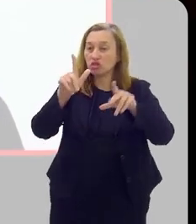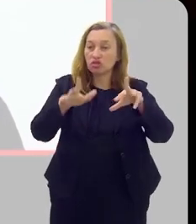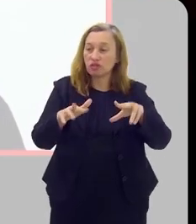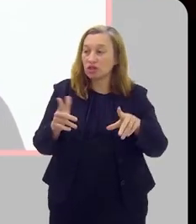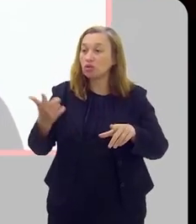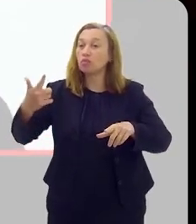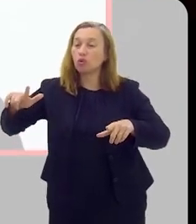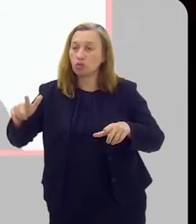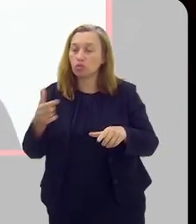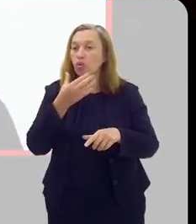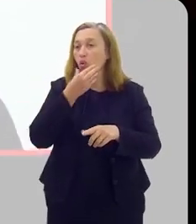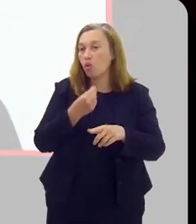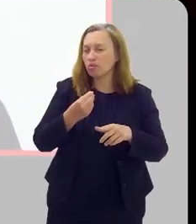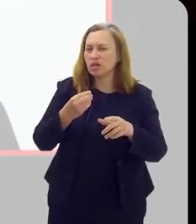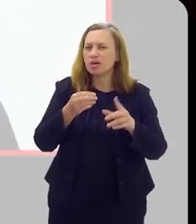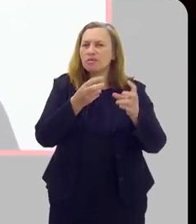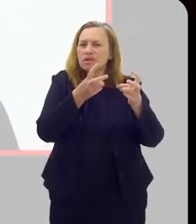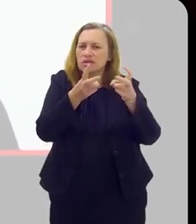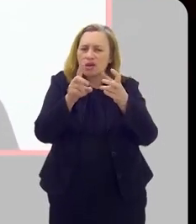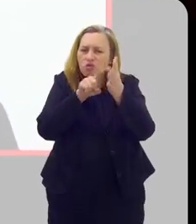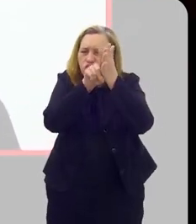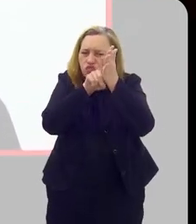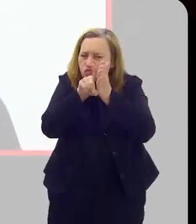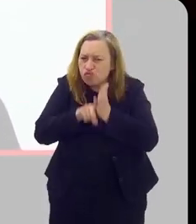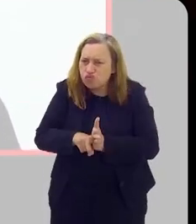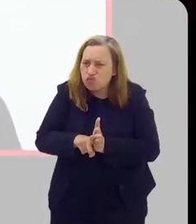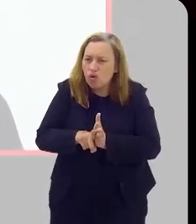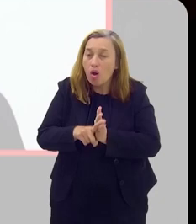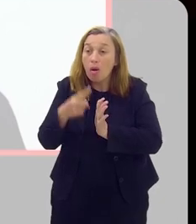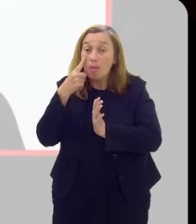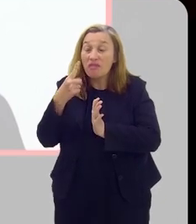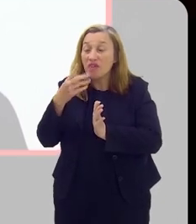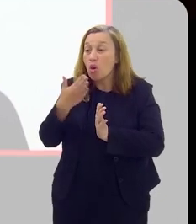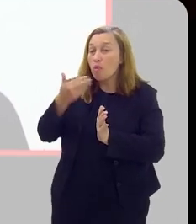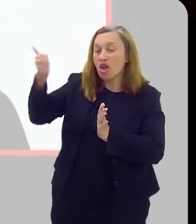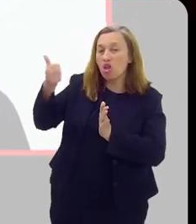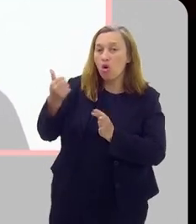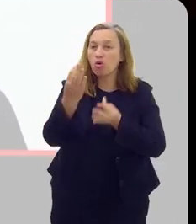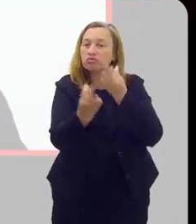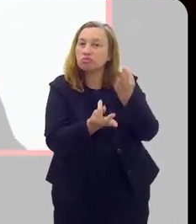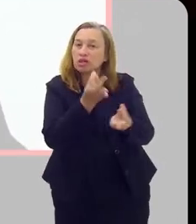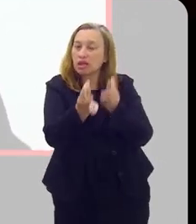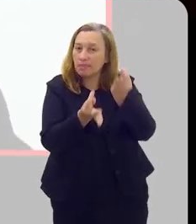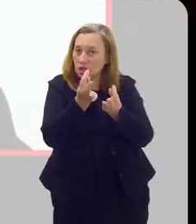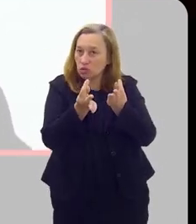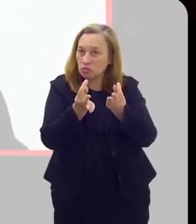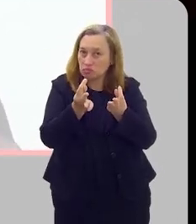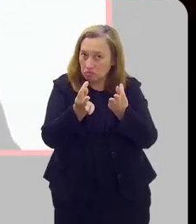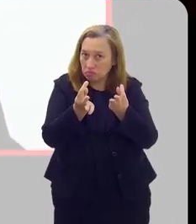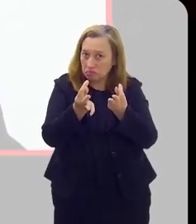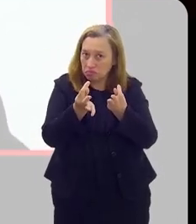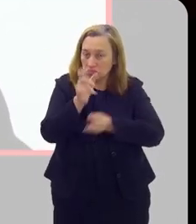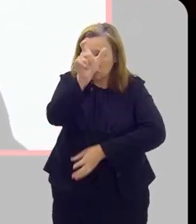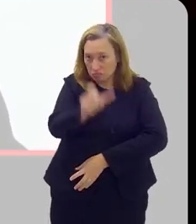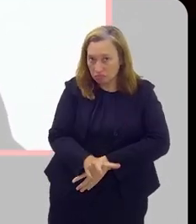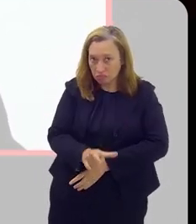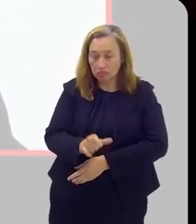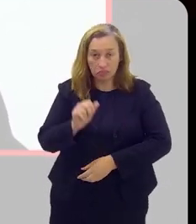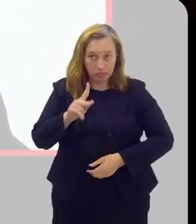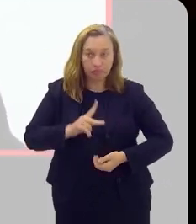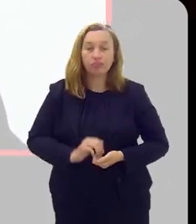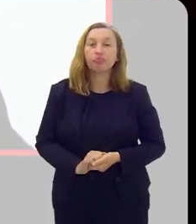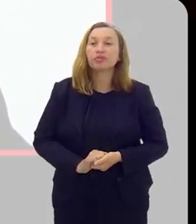olhar e encadear uma na outra para definir o melhor tipo de abordagem, de tratamento para aquele